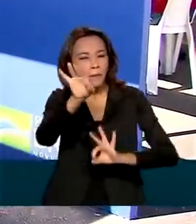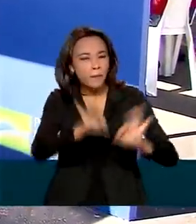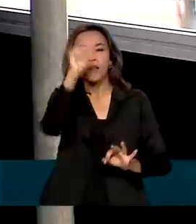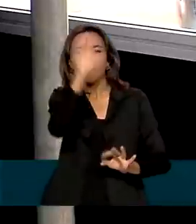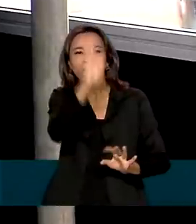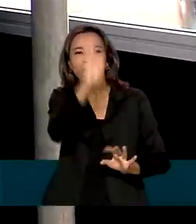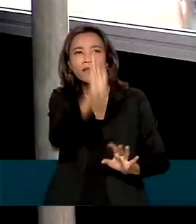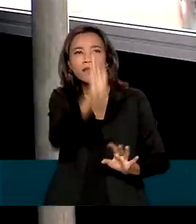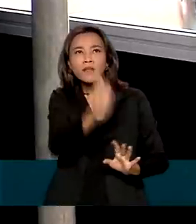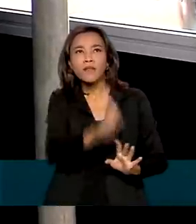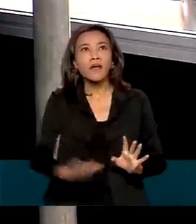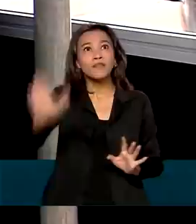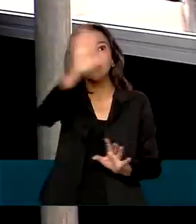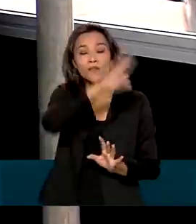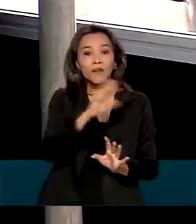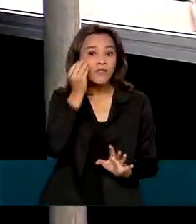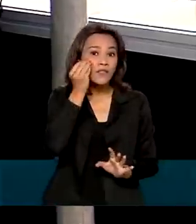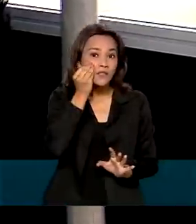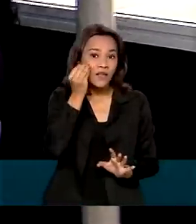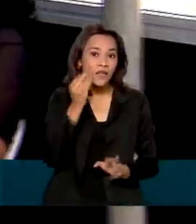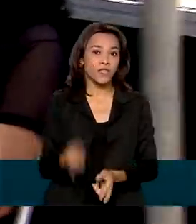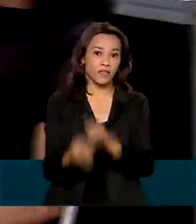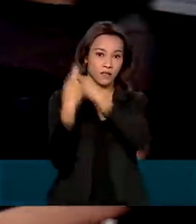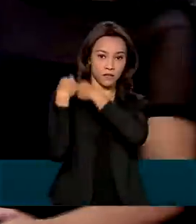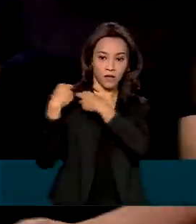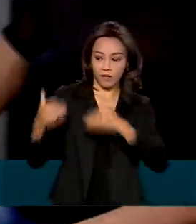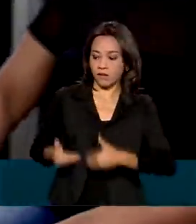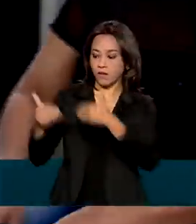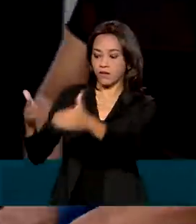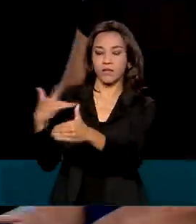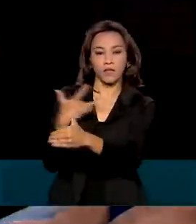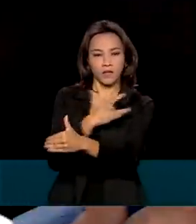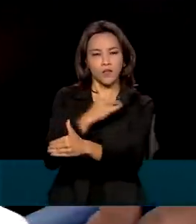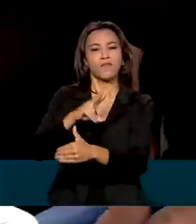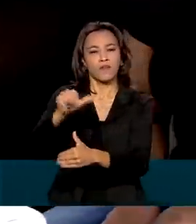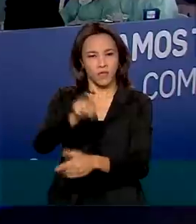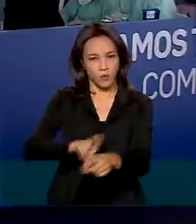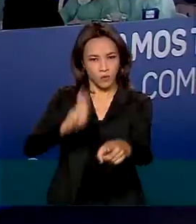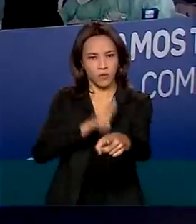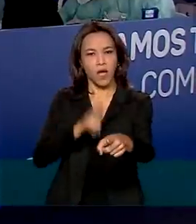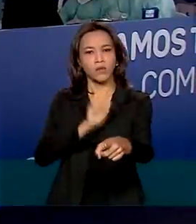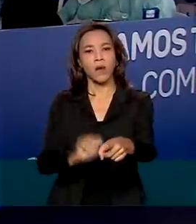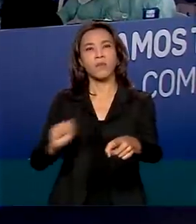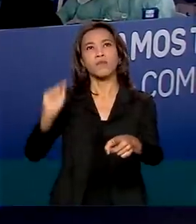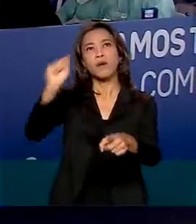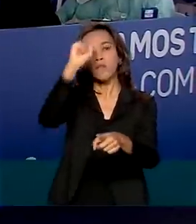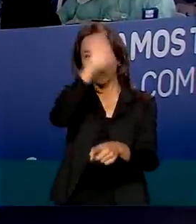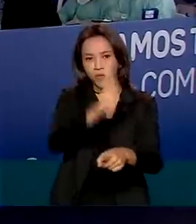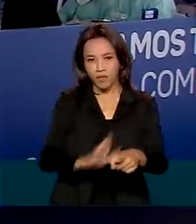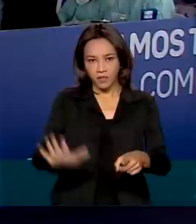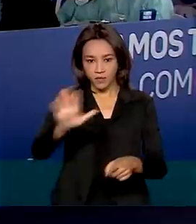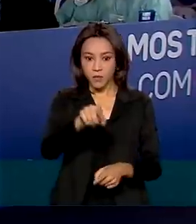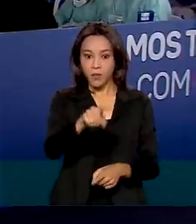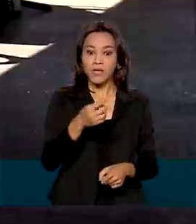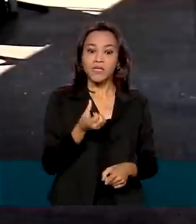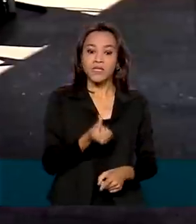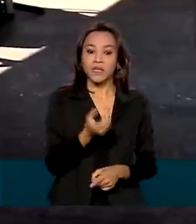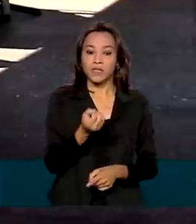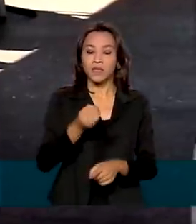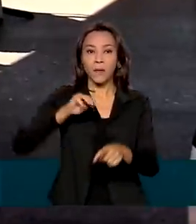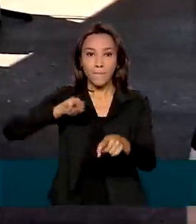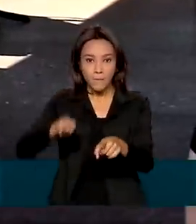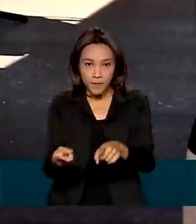Testagem da Saúde, que será aplicado em todo o país. 60 milhões de testes